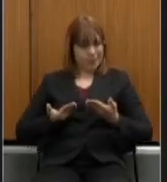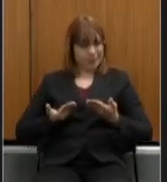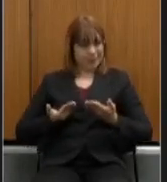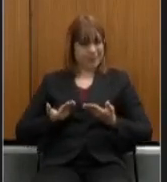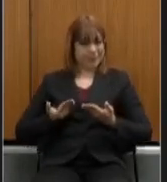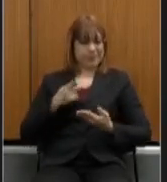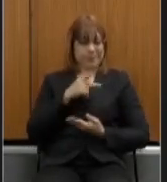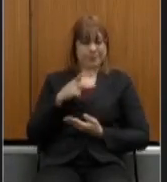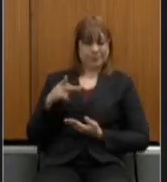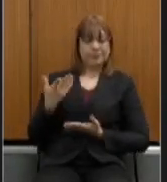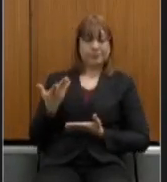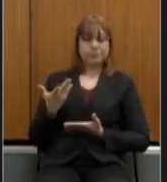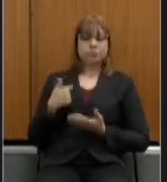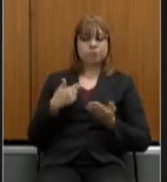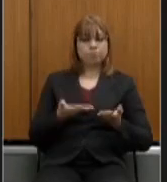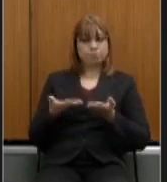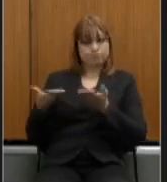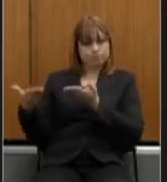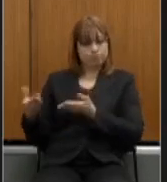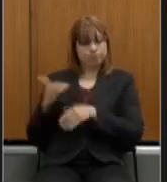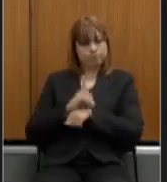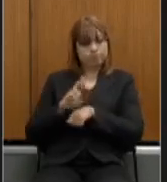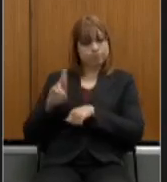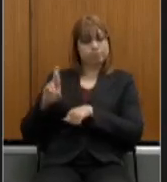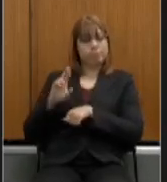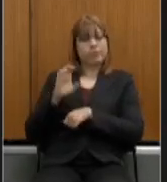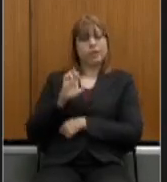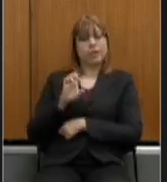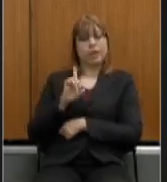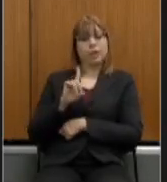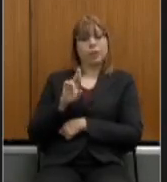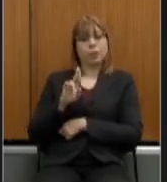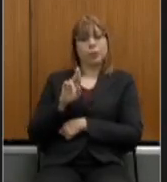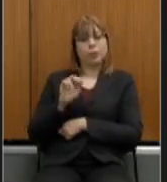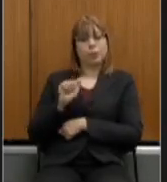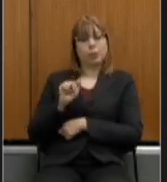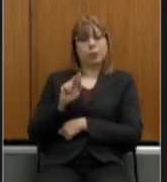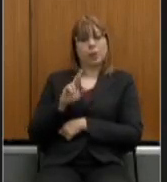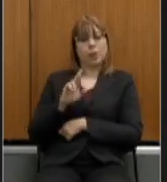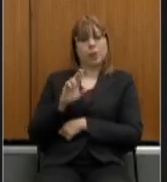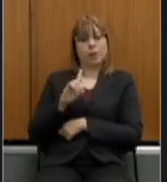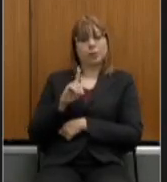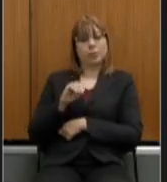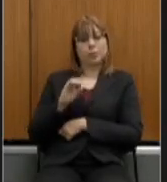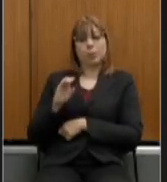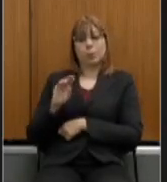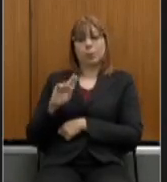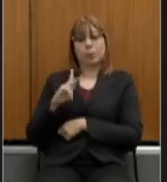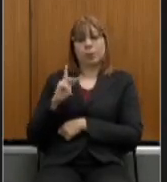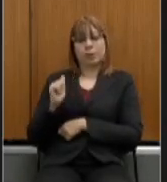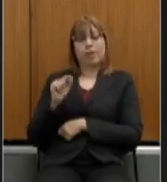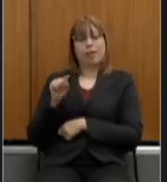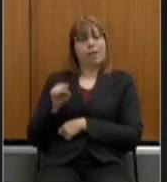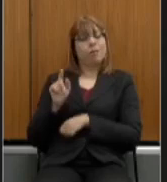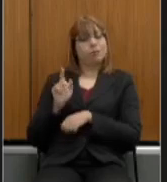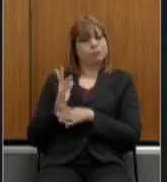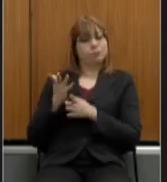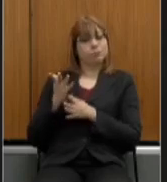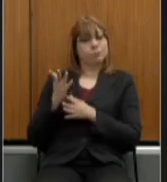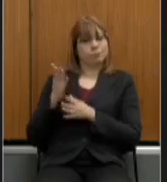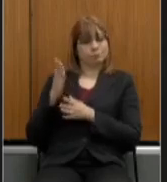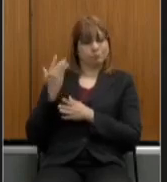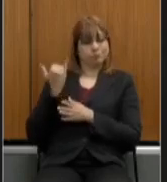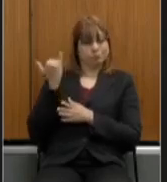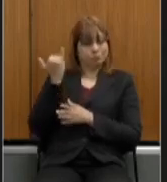e vou passar ao doutor Eduardo Cunha que é um professor da matéria entre